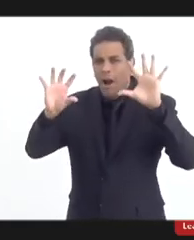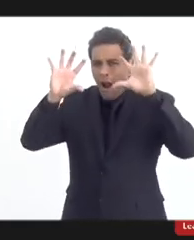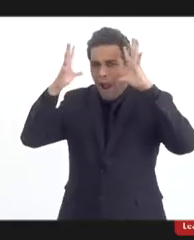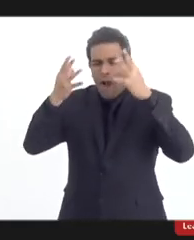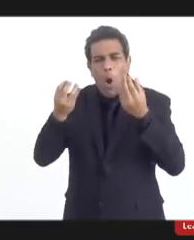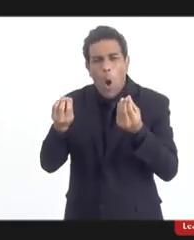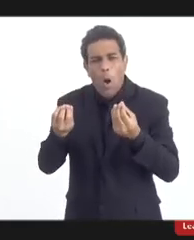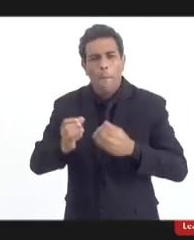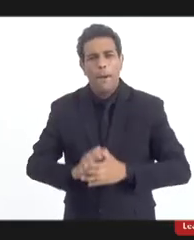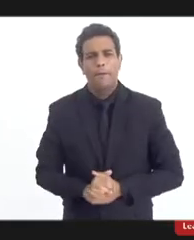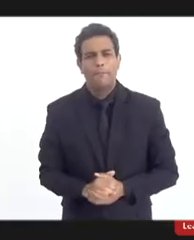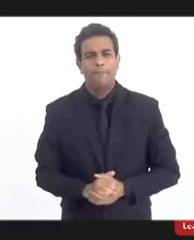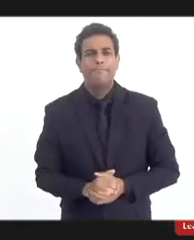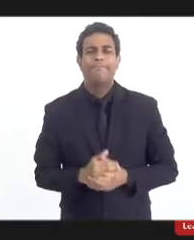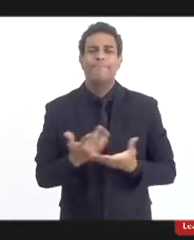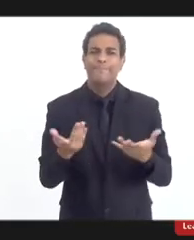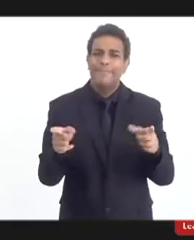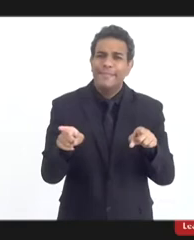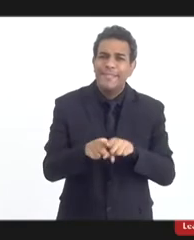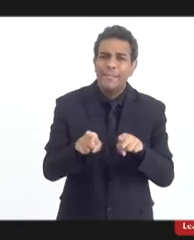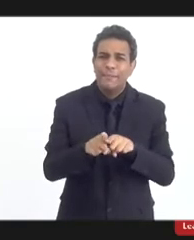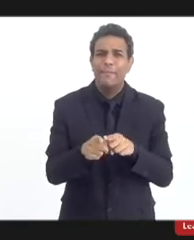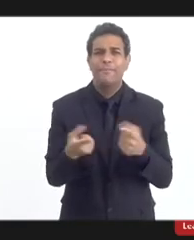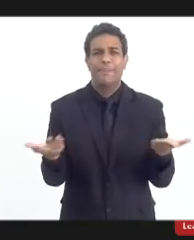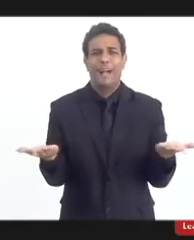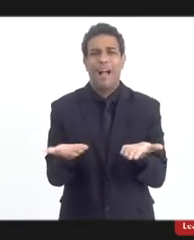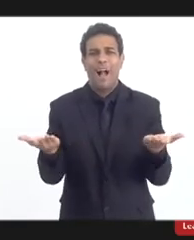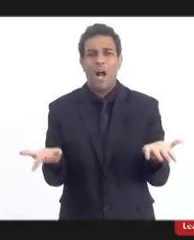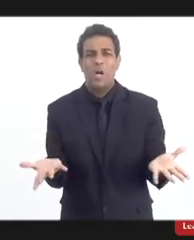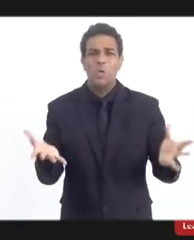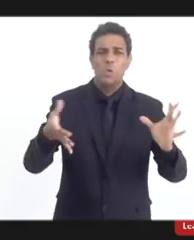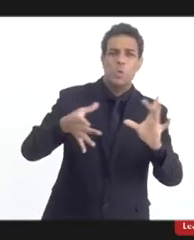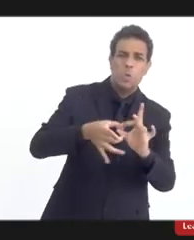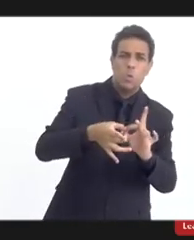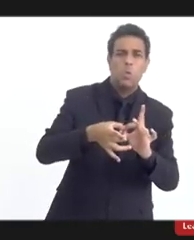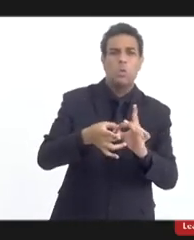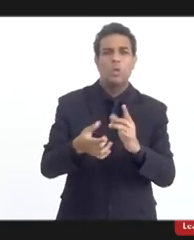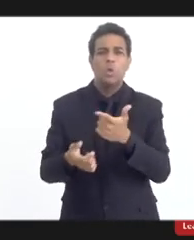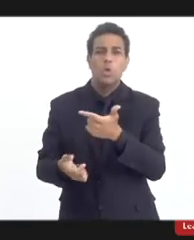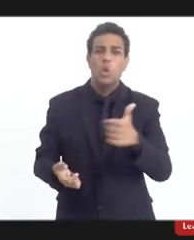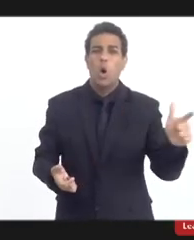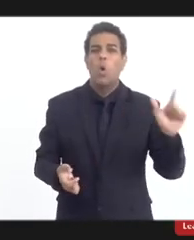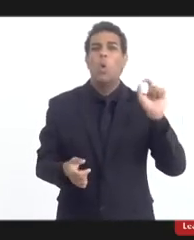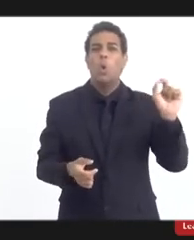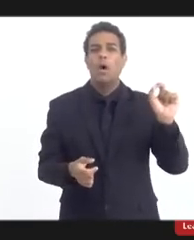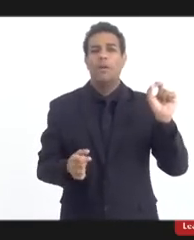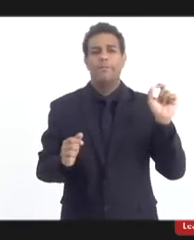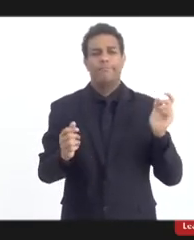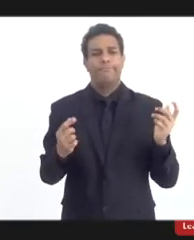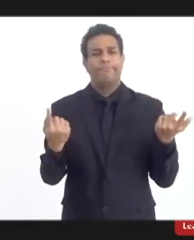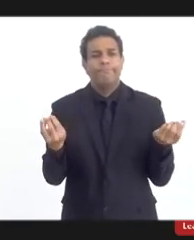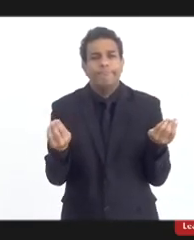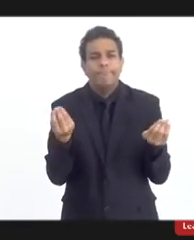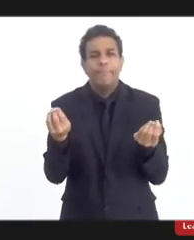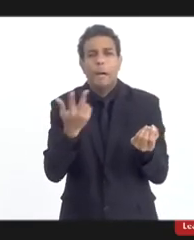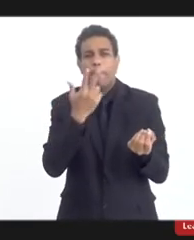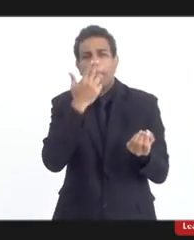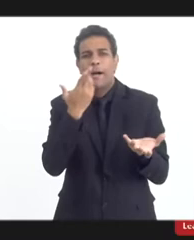Porque também está vinculado um outro fenômeno, que é o fenômeno da